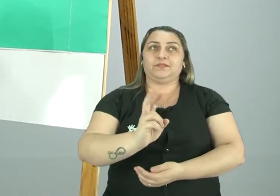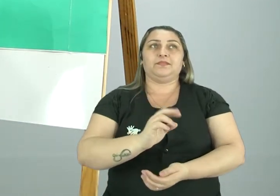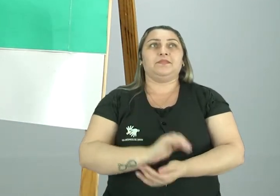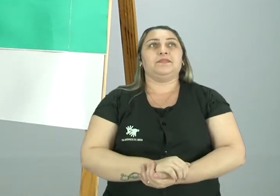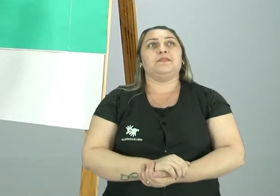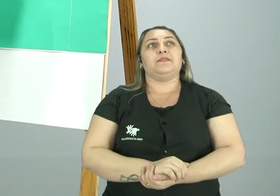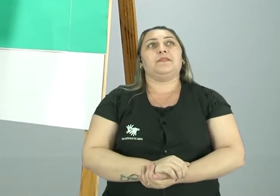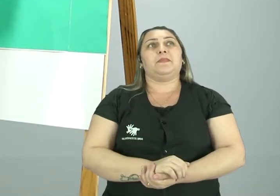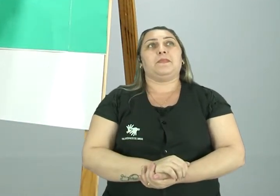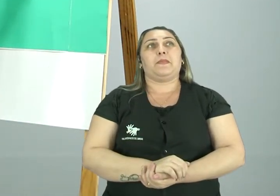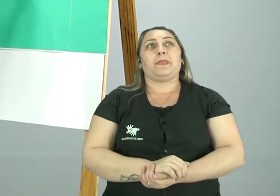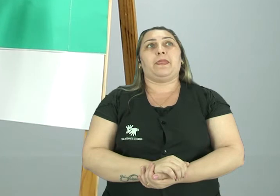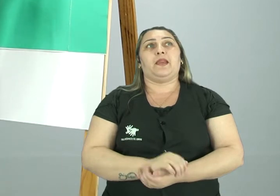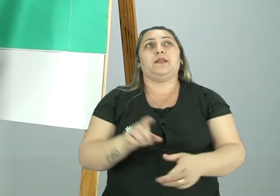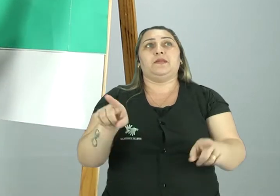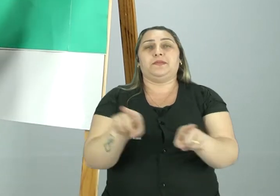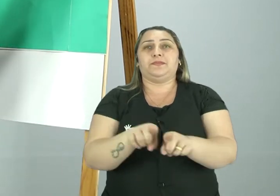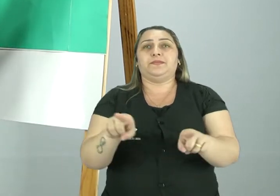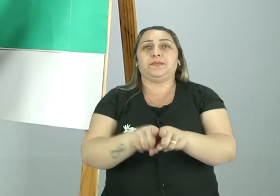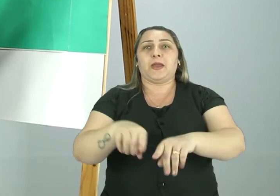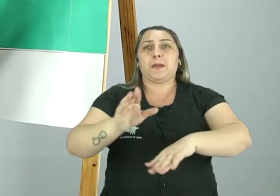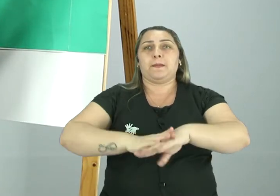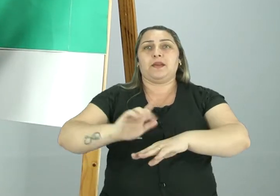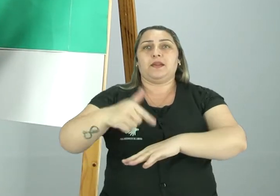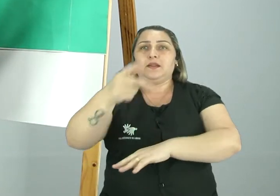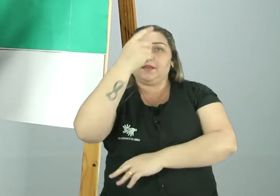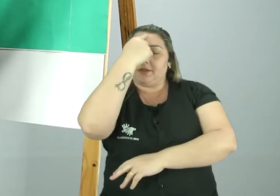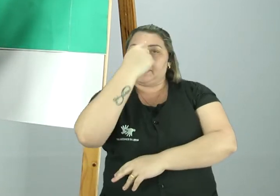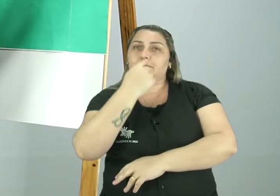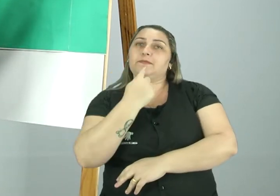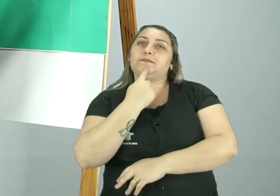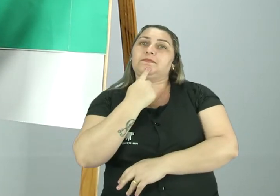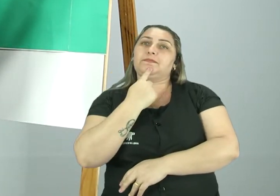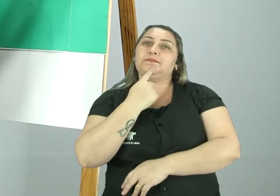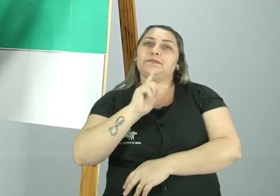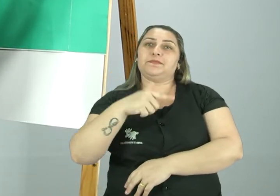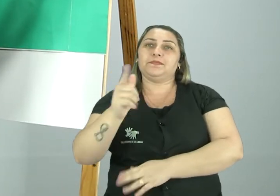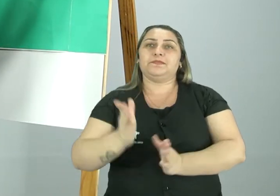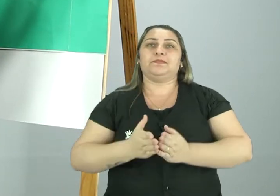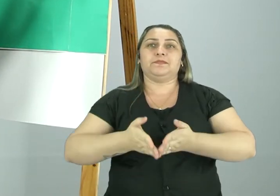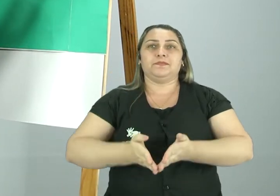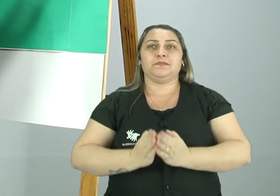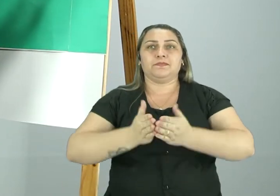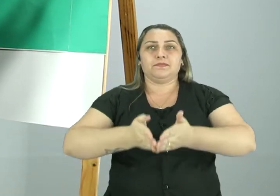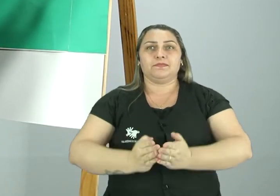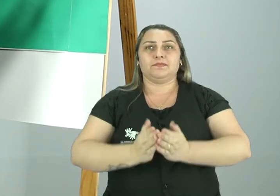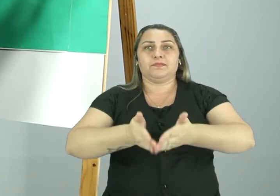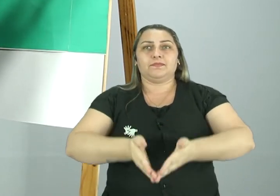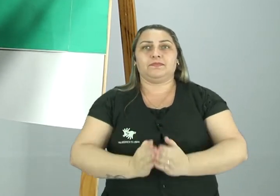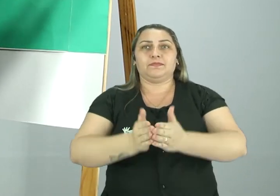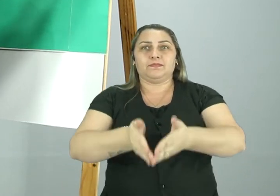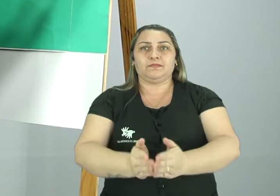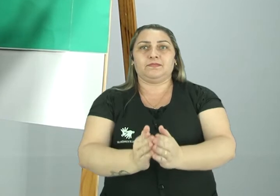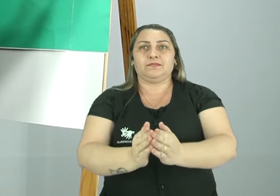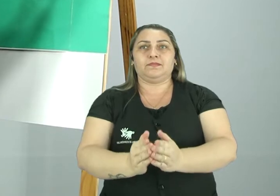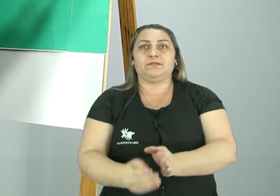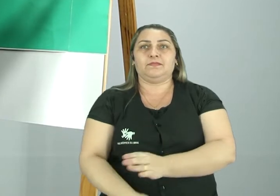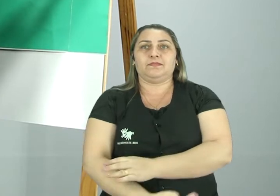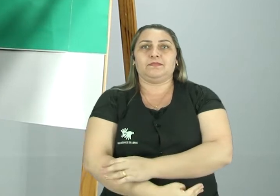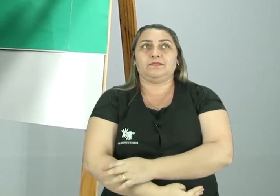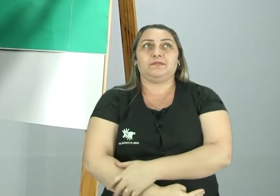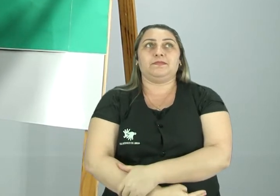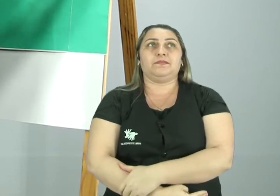Aqui tem mais outra imagem de outras embarcações, tá? Já